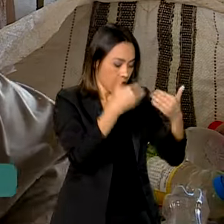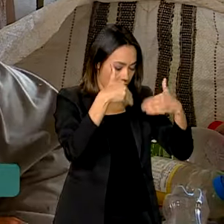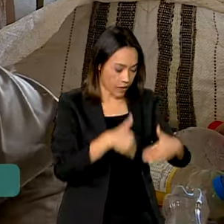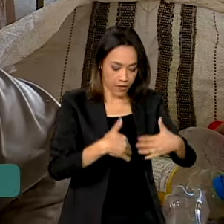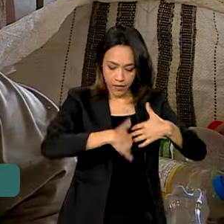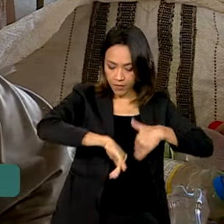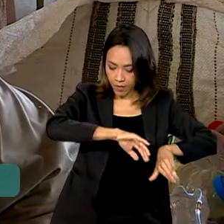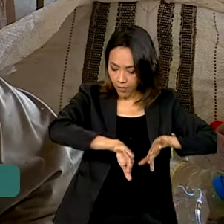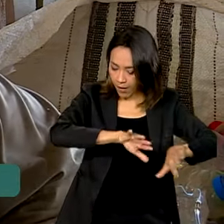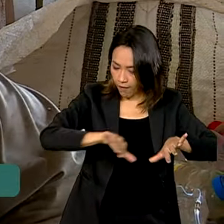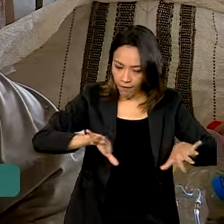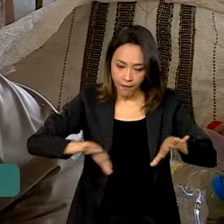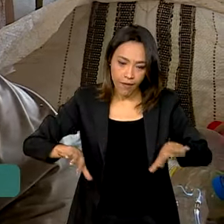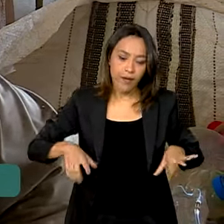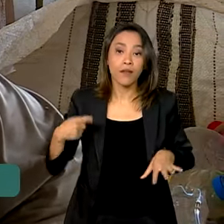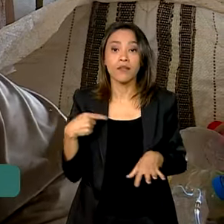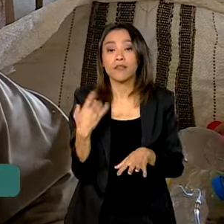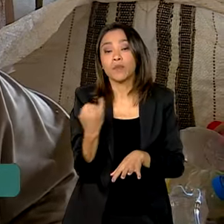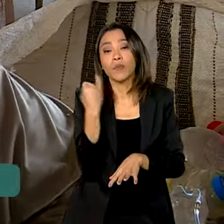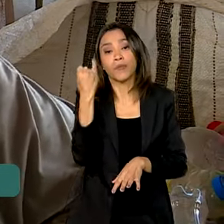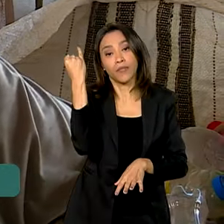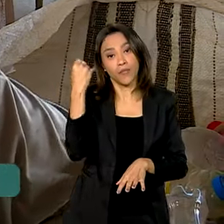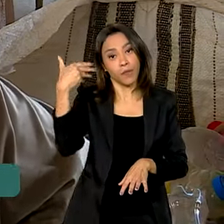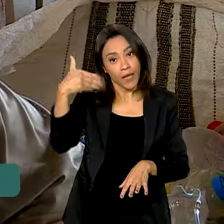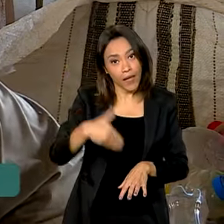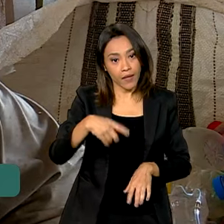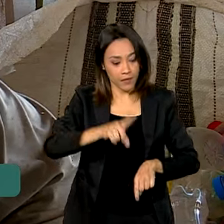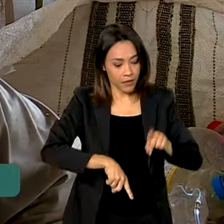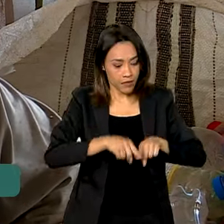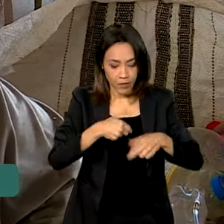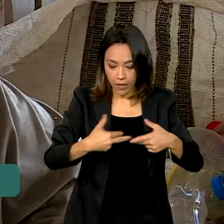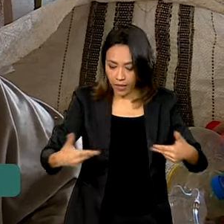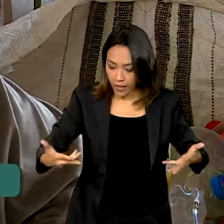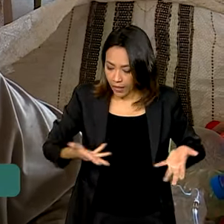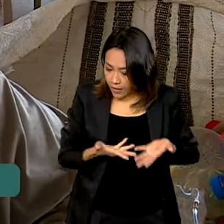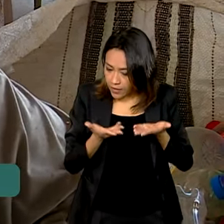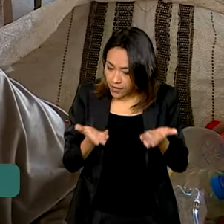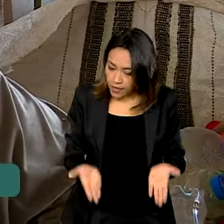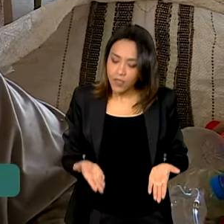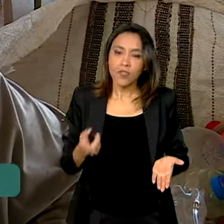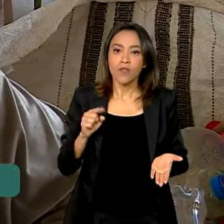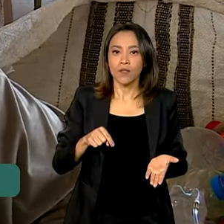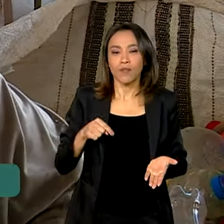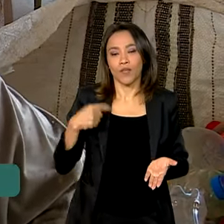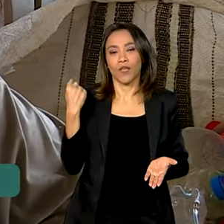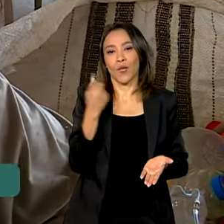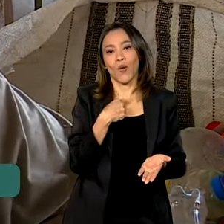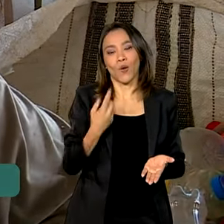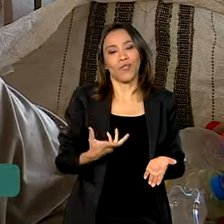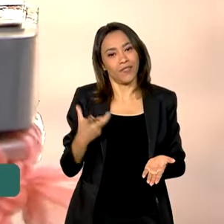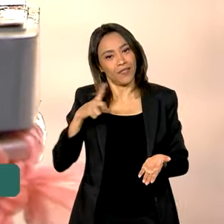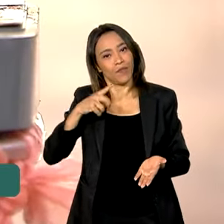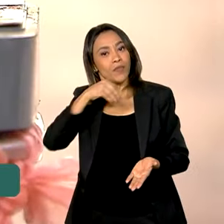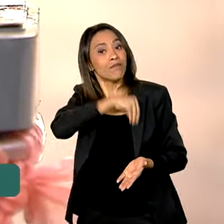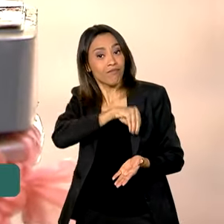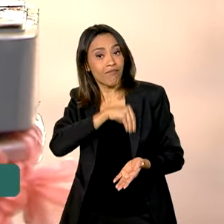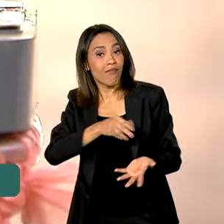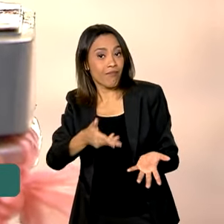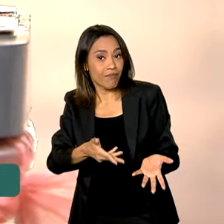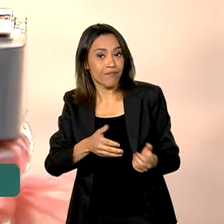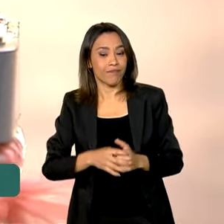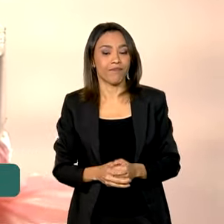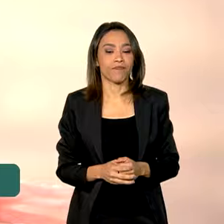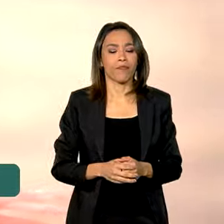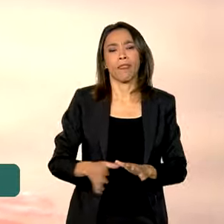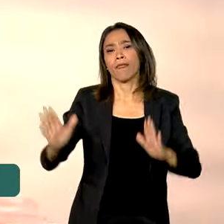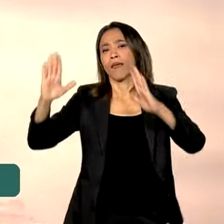eu faço a triagem aqui. Então, é muito importante, porque é desses materiais que está vindo aqui para essa empresa que a gente tira o nosso sustento. Em casa,